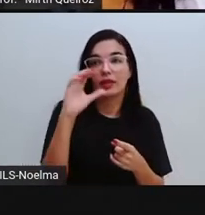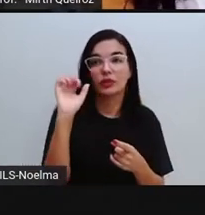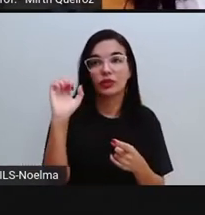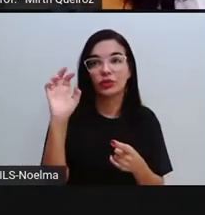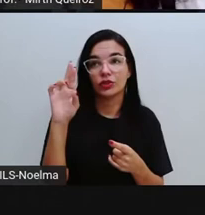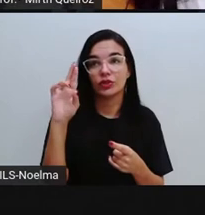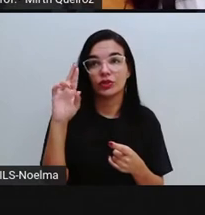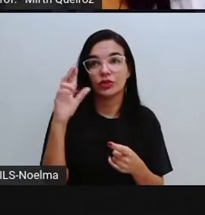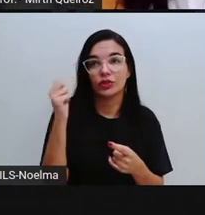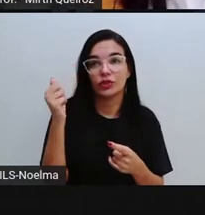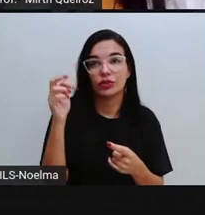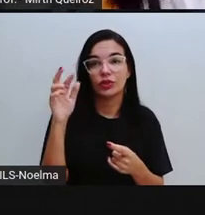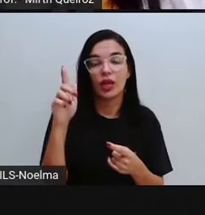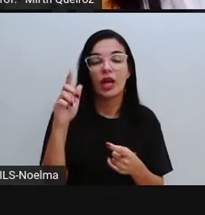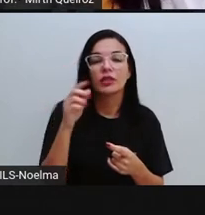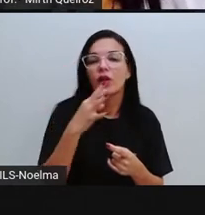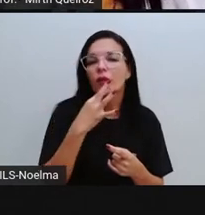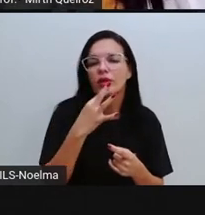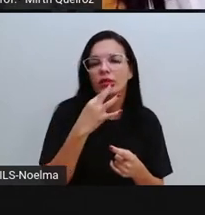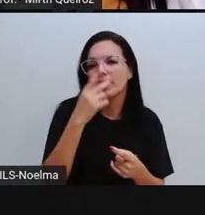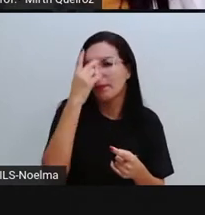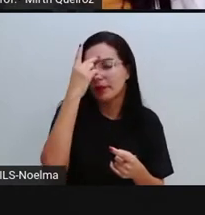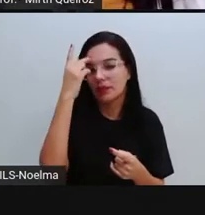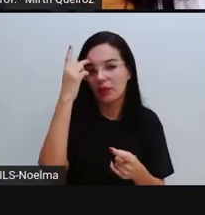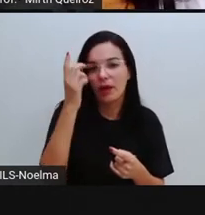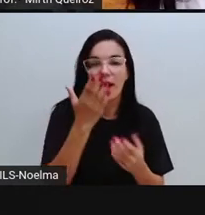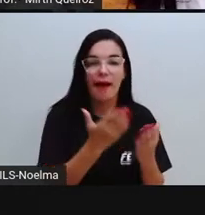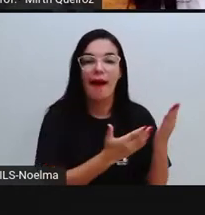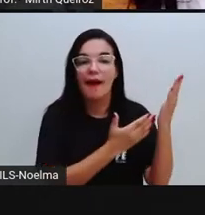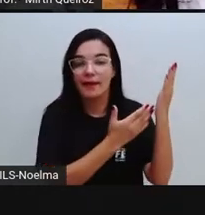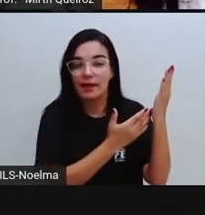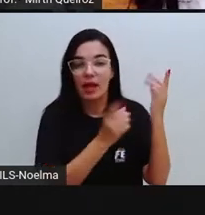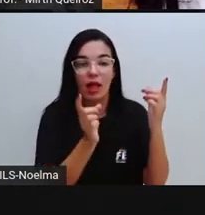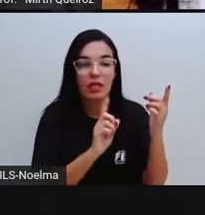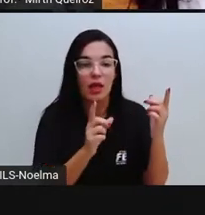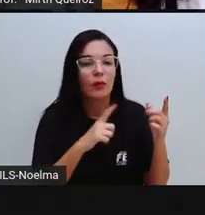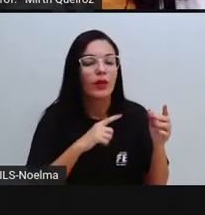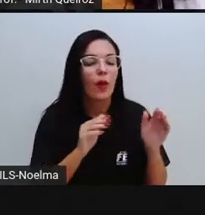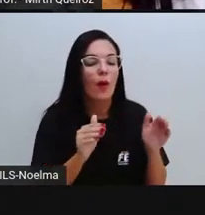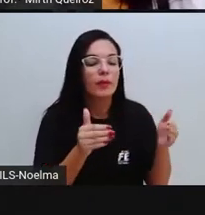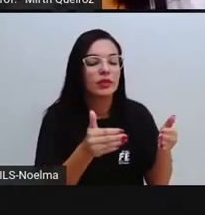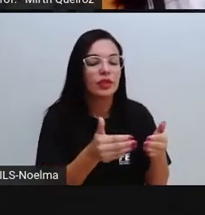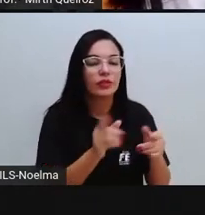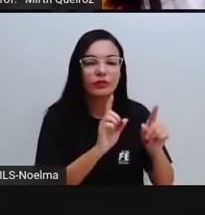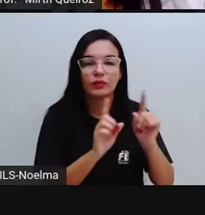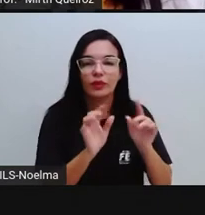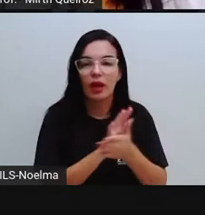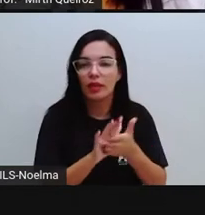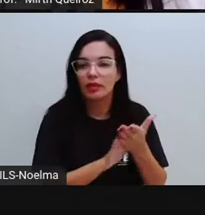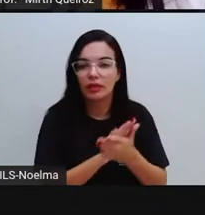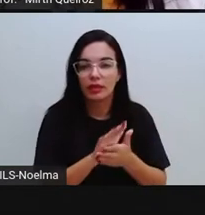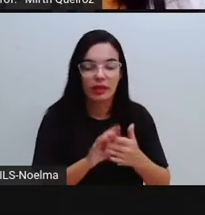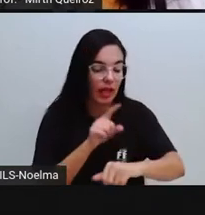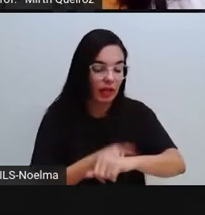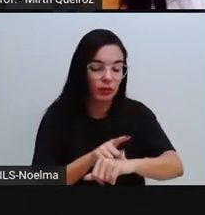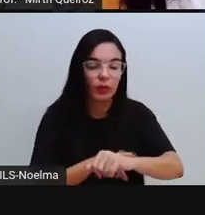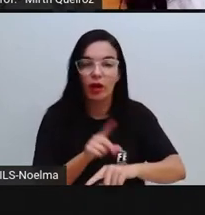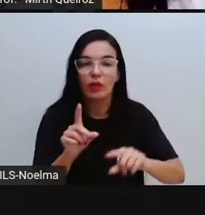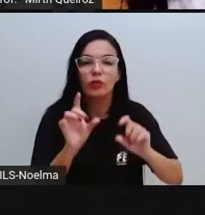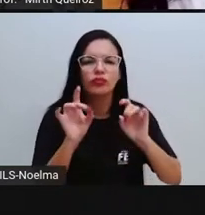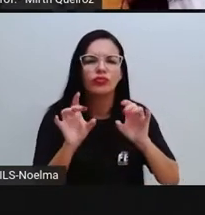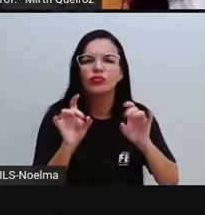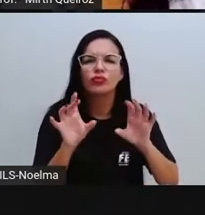personagens conhecidos. O cartoon, não. E ele não tem como objetivo satirizar uma situação atual, não. Ele simplesmente